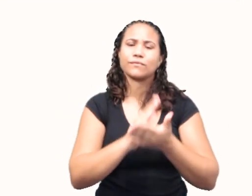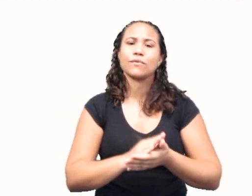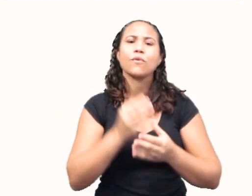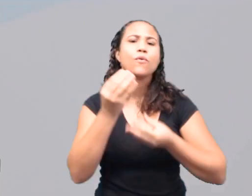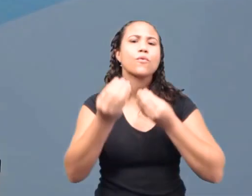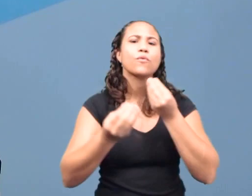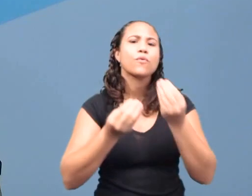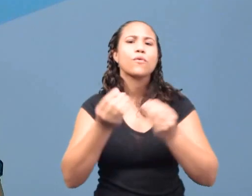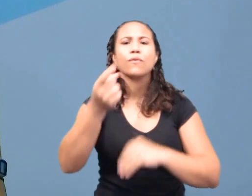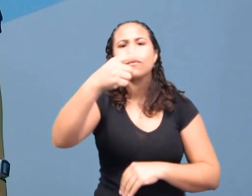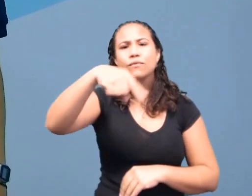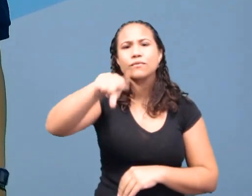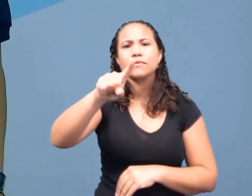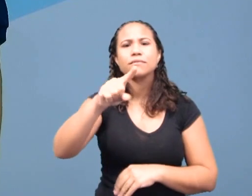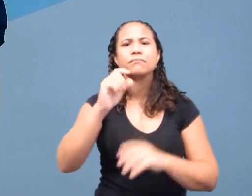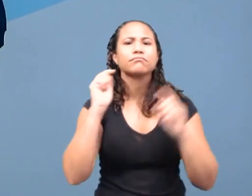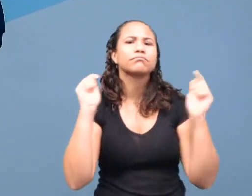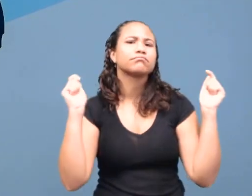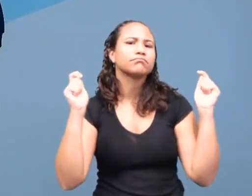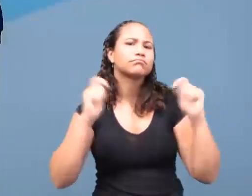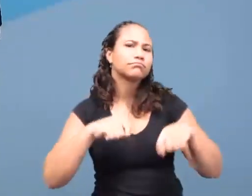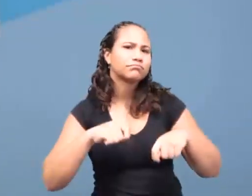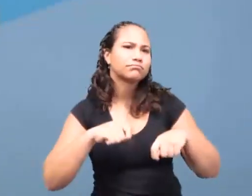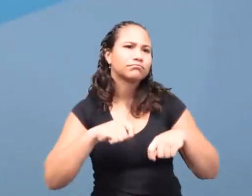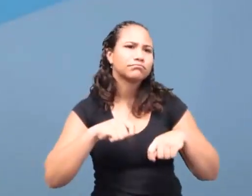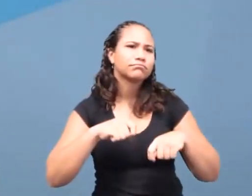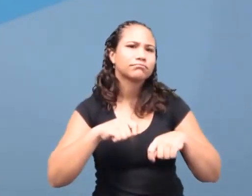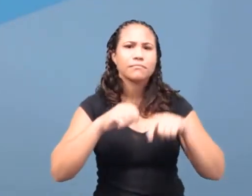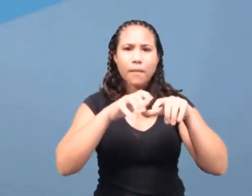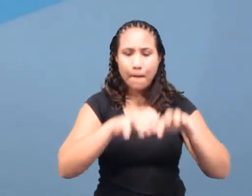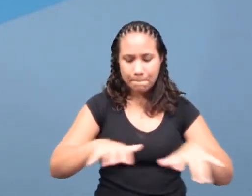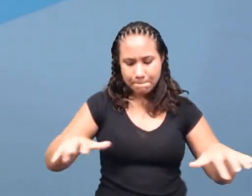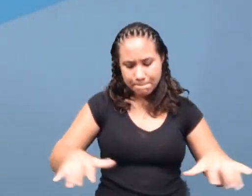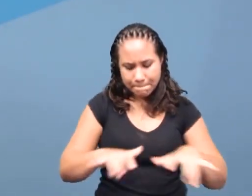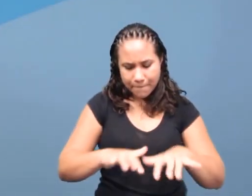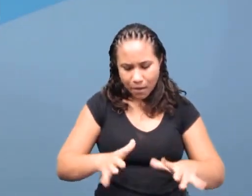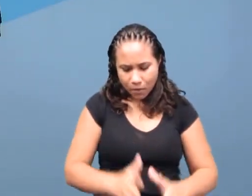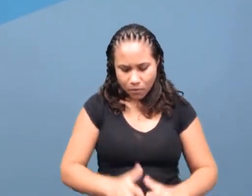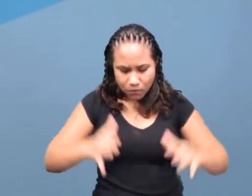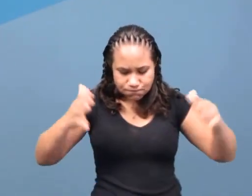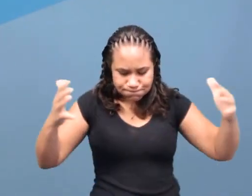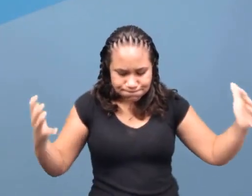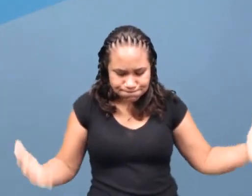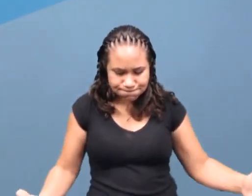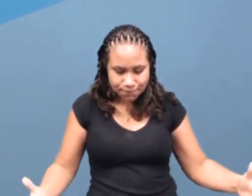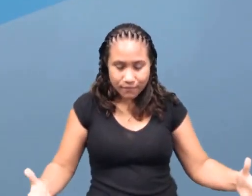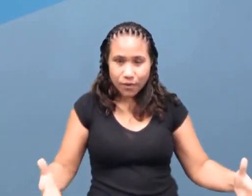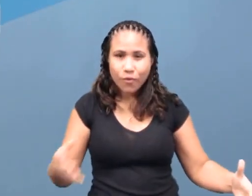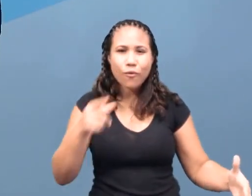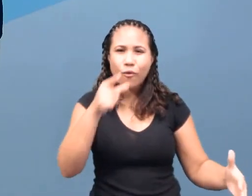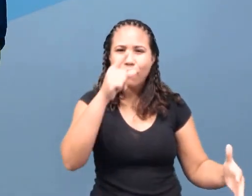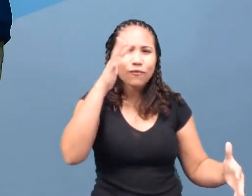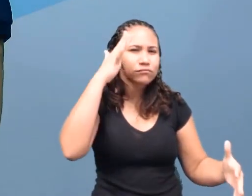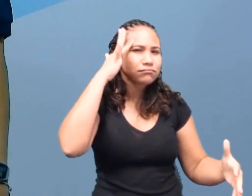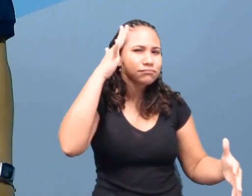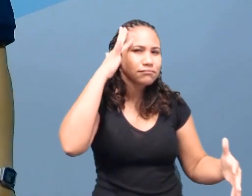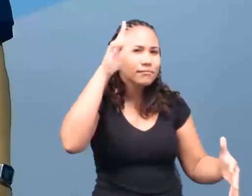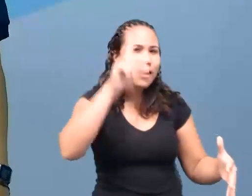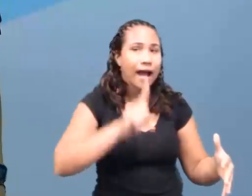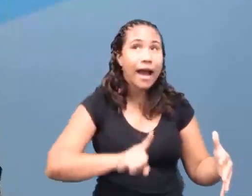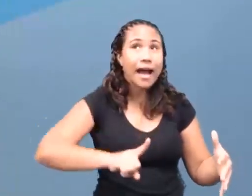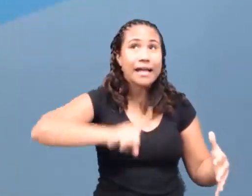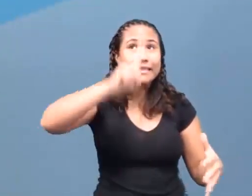como você levaria este piano até o primeiro andar desta